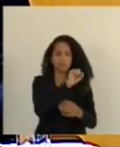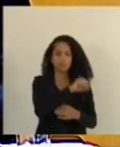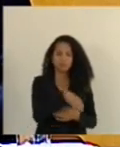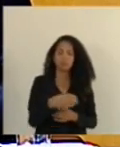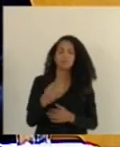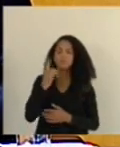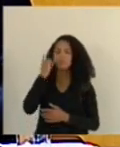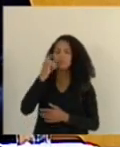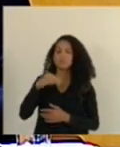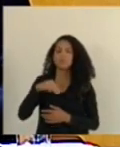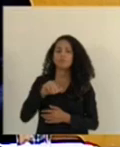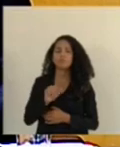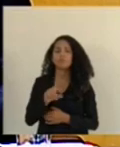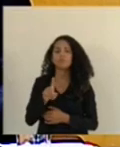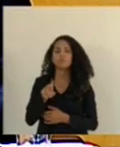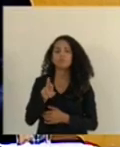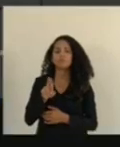Madureira?